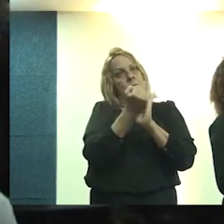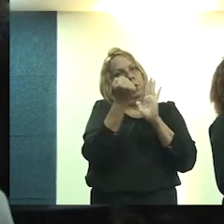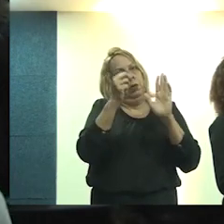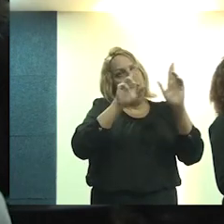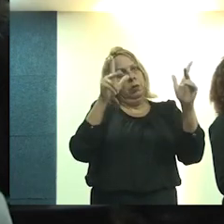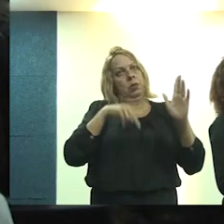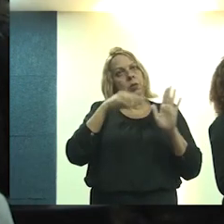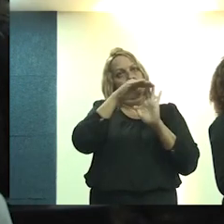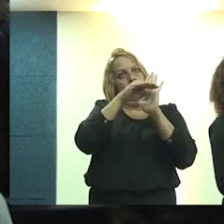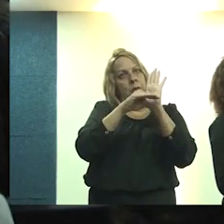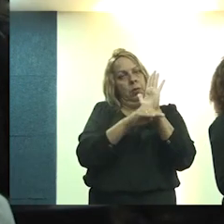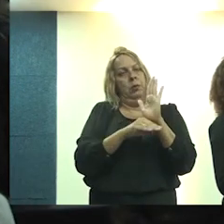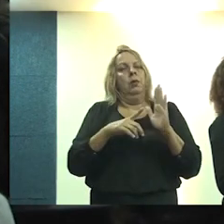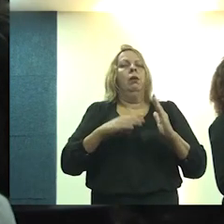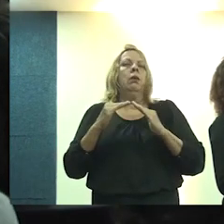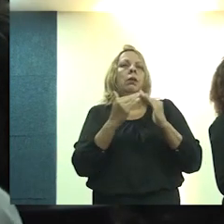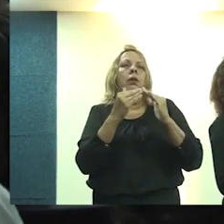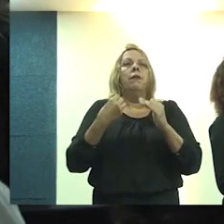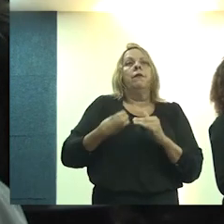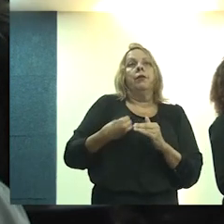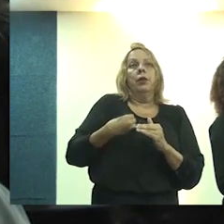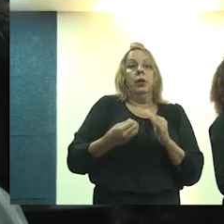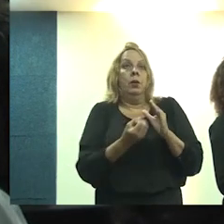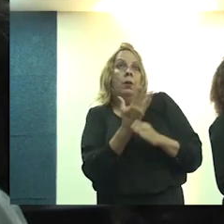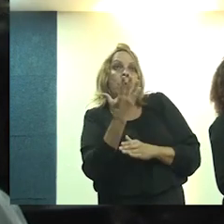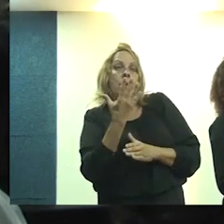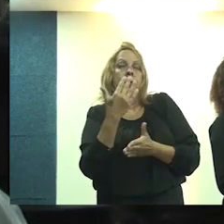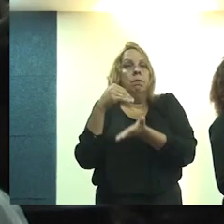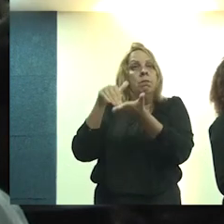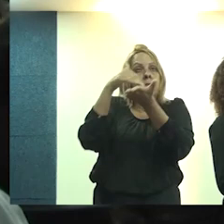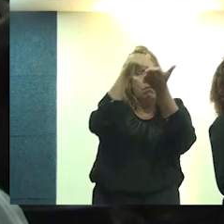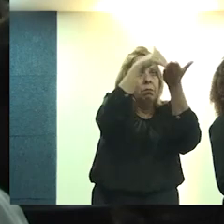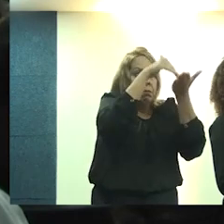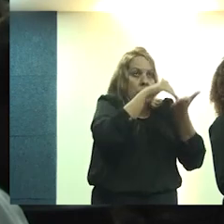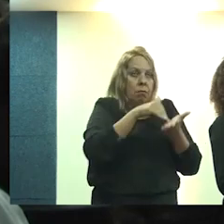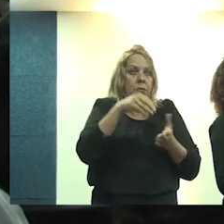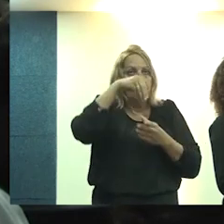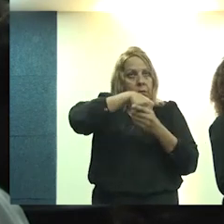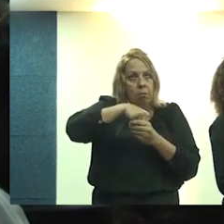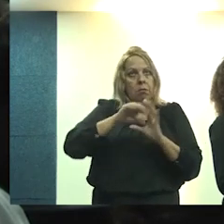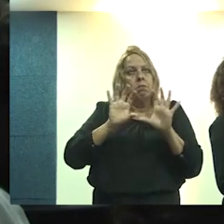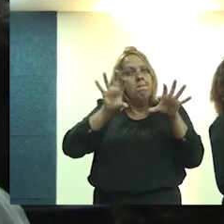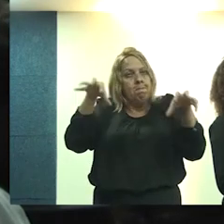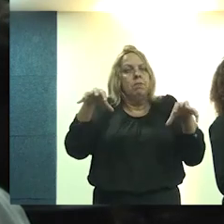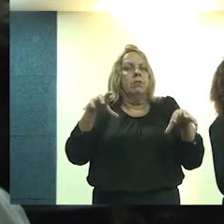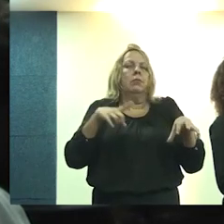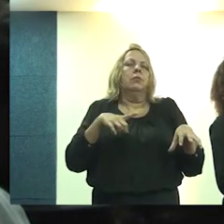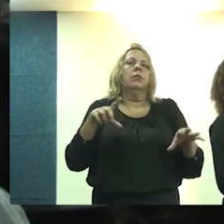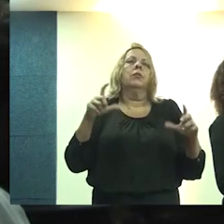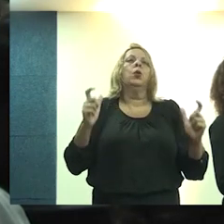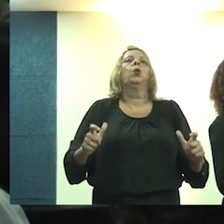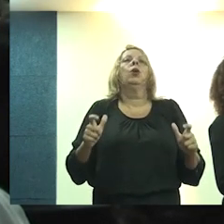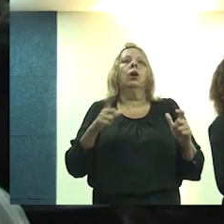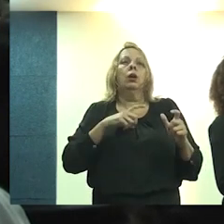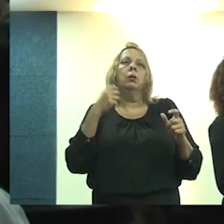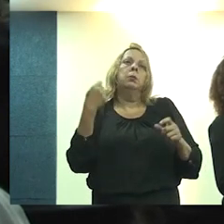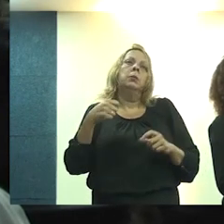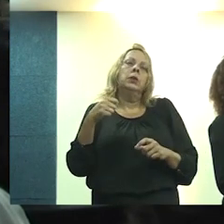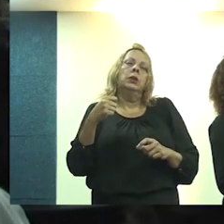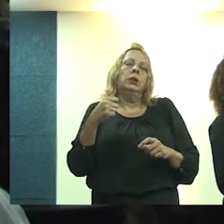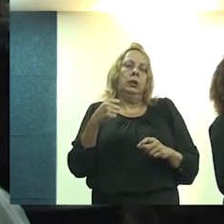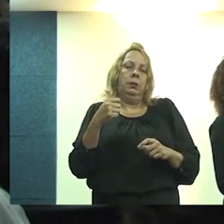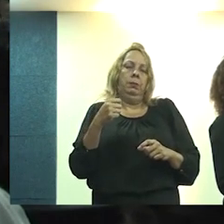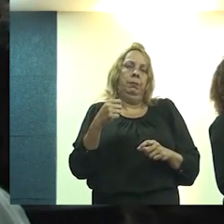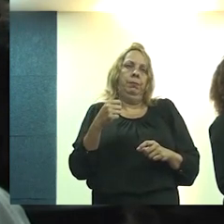diferencial do programa Periferia Viva. É a instalação de escritórios, de entidades, de postos territoriais nesses lugares que vão